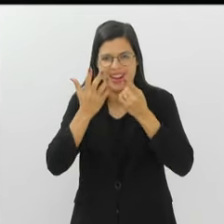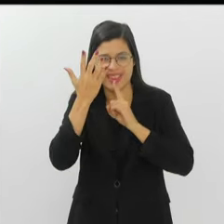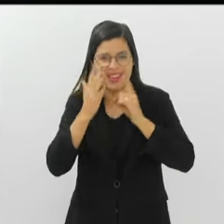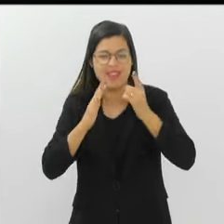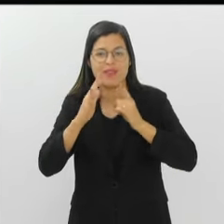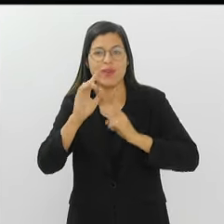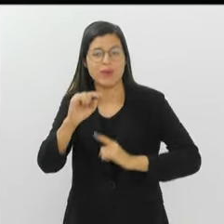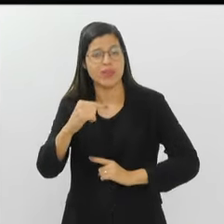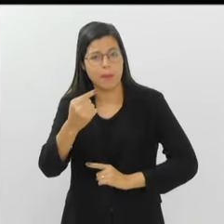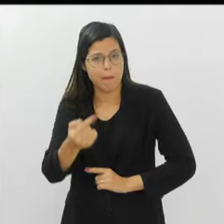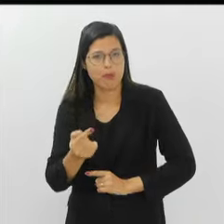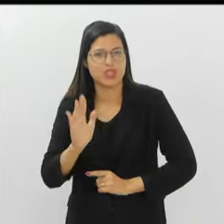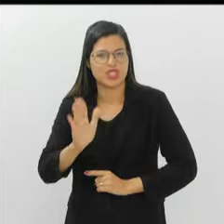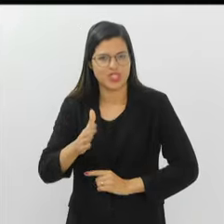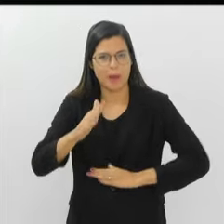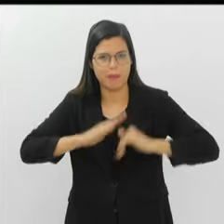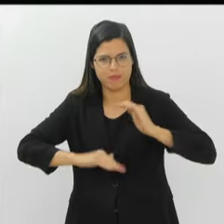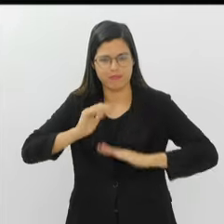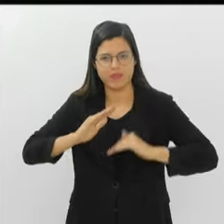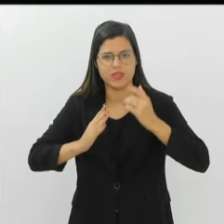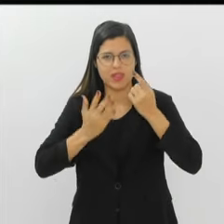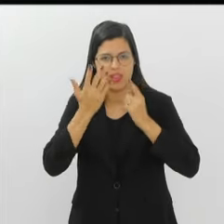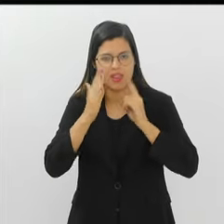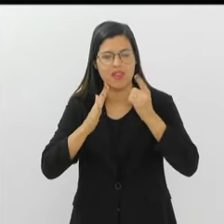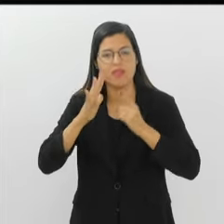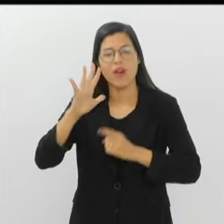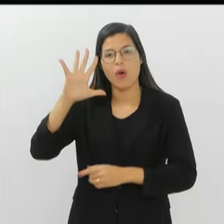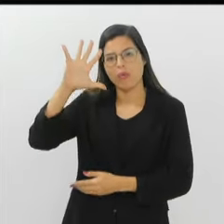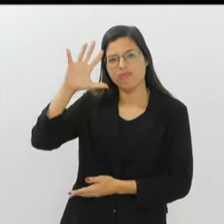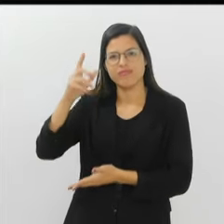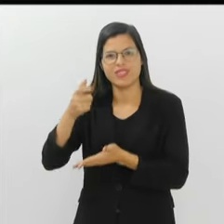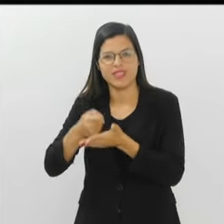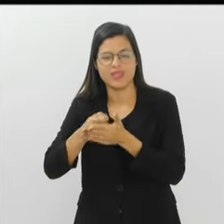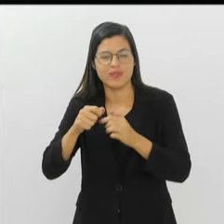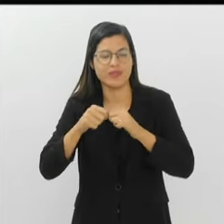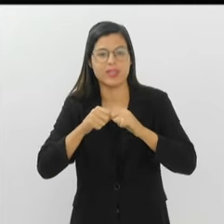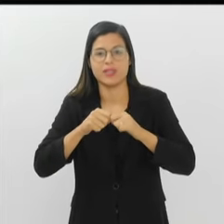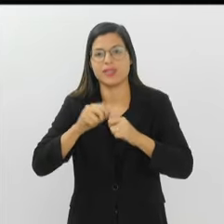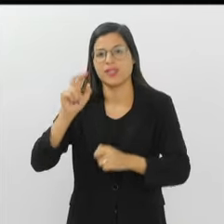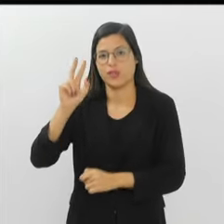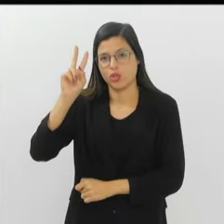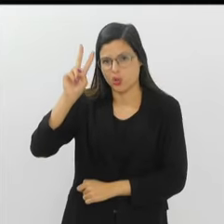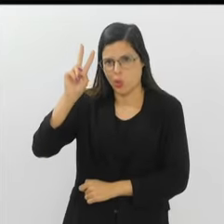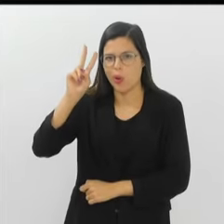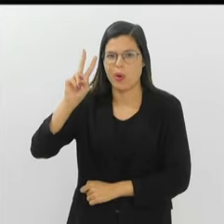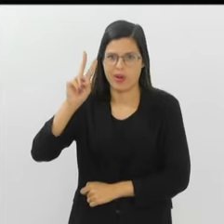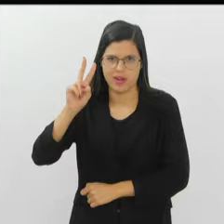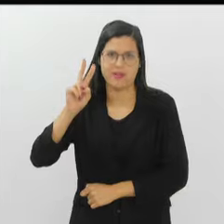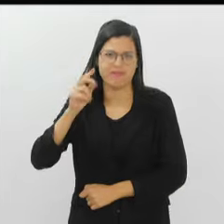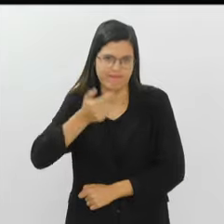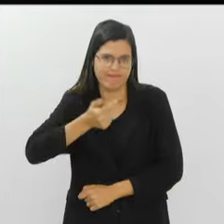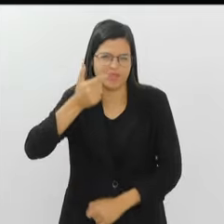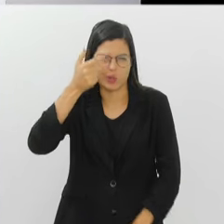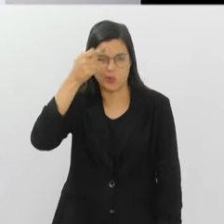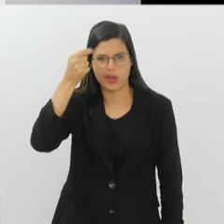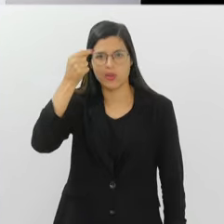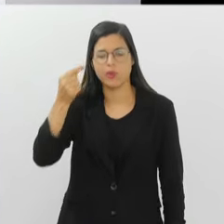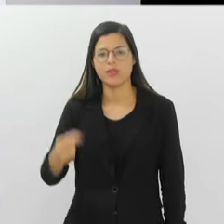E já carnavalesco da Mocidade Alegre, eu resolvo fazer história. Então minha segunda graduação é na área de história.